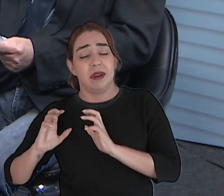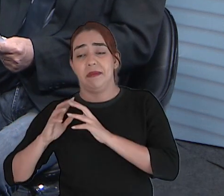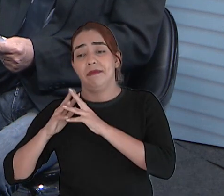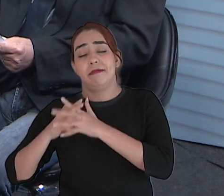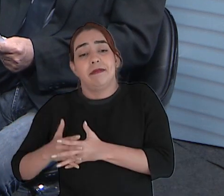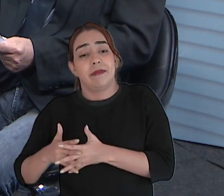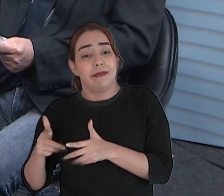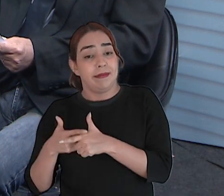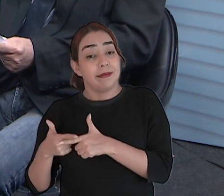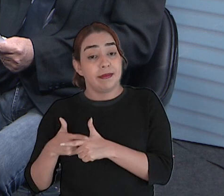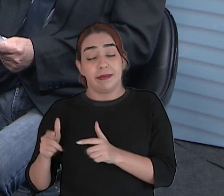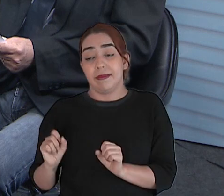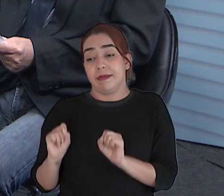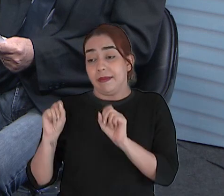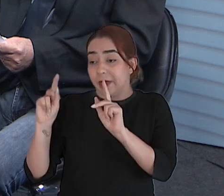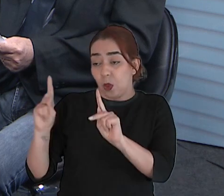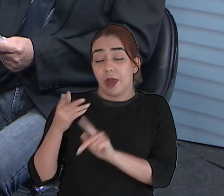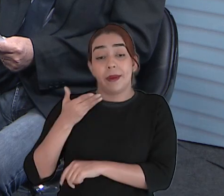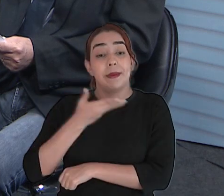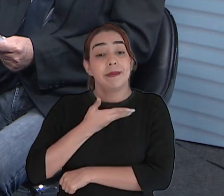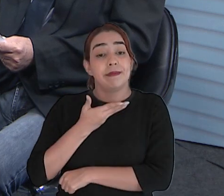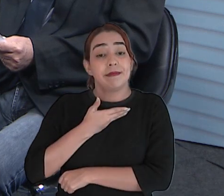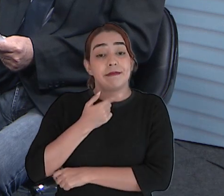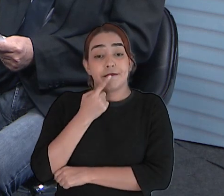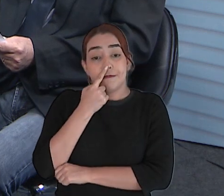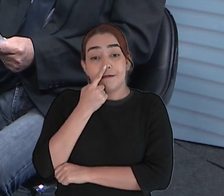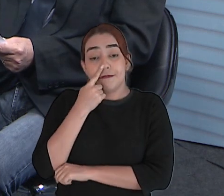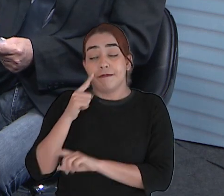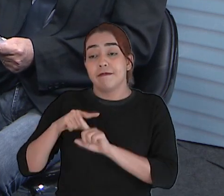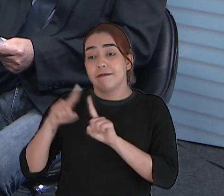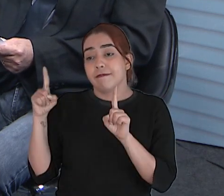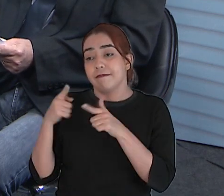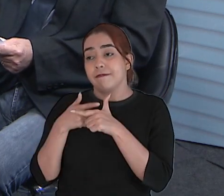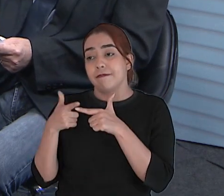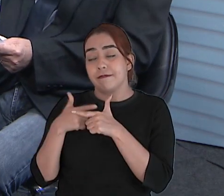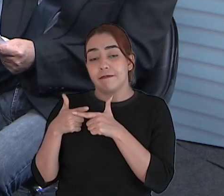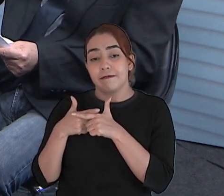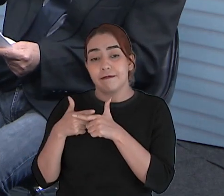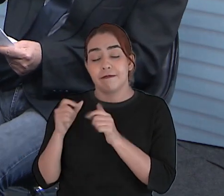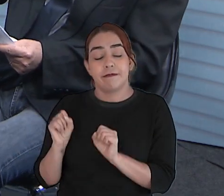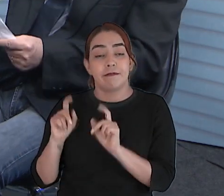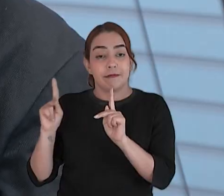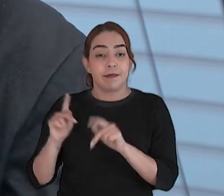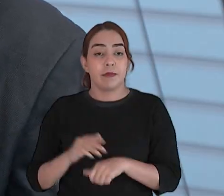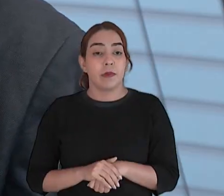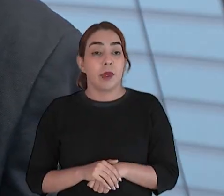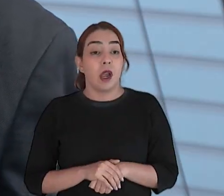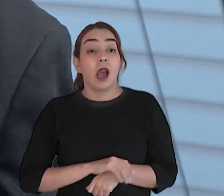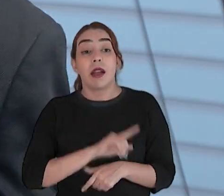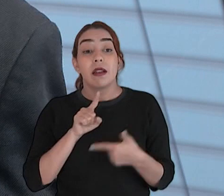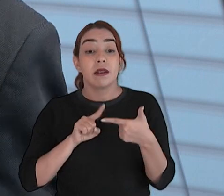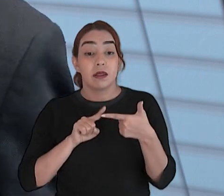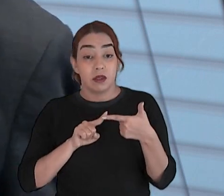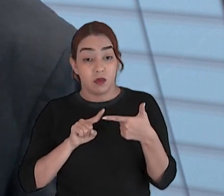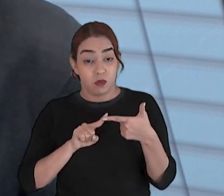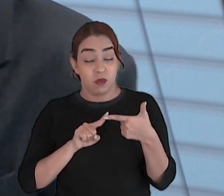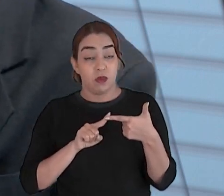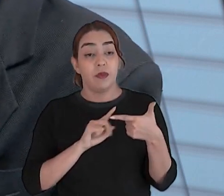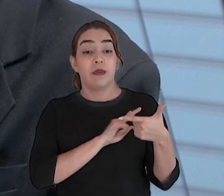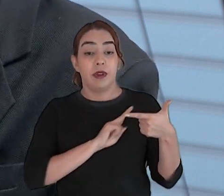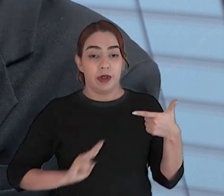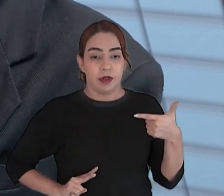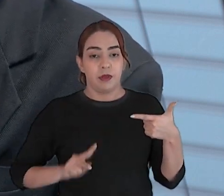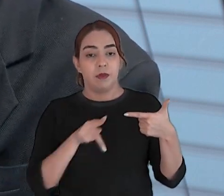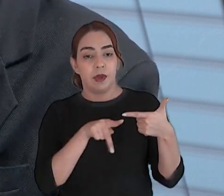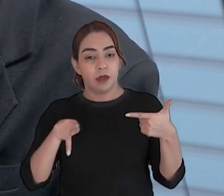desentendimento, de desconforto. O teve 42 votos. Mas, na reeleição, o teve a unanimidade. Aí foi para